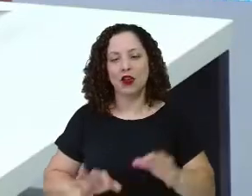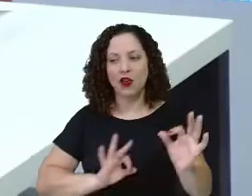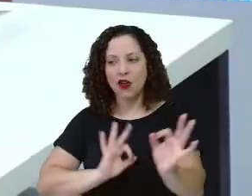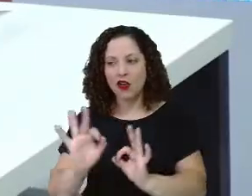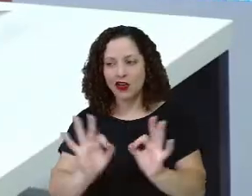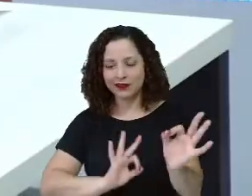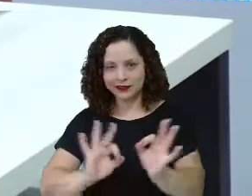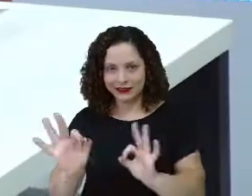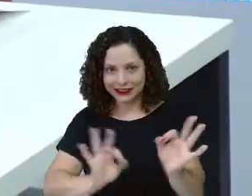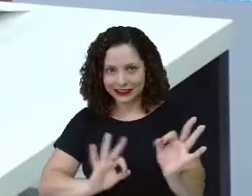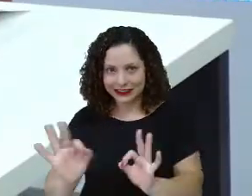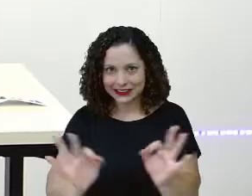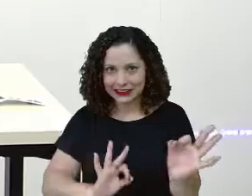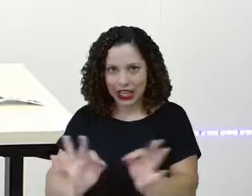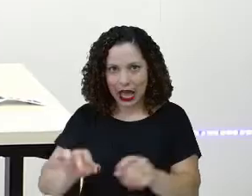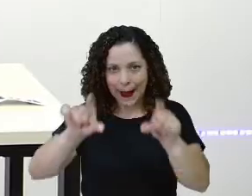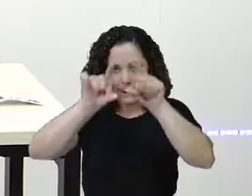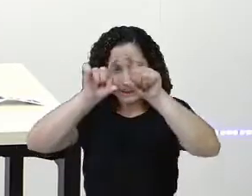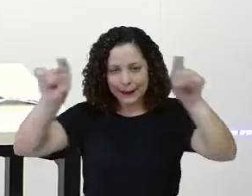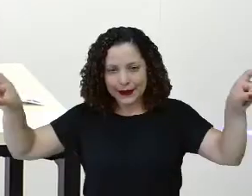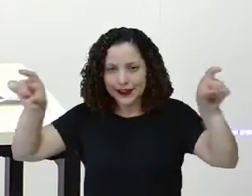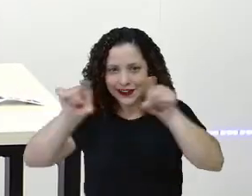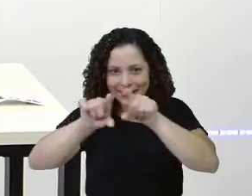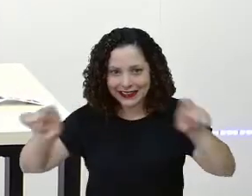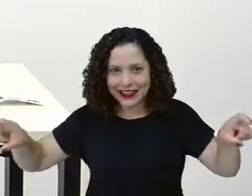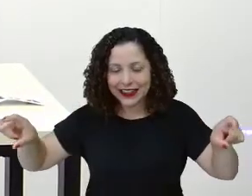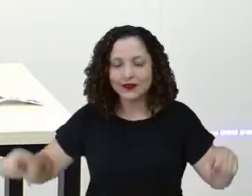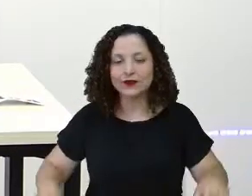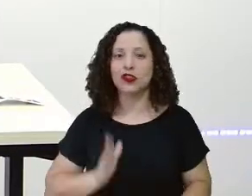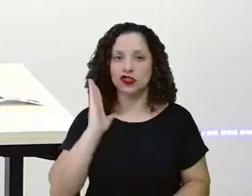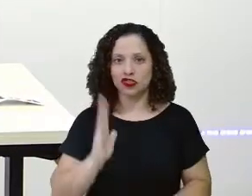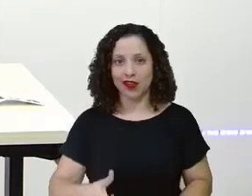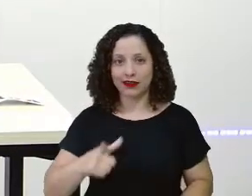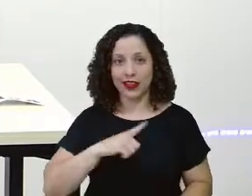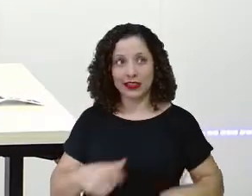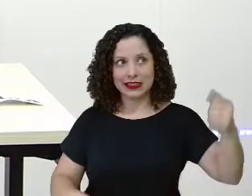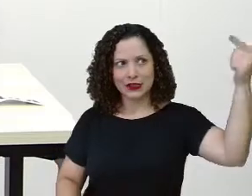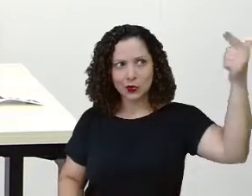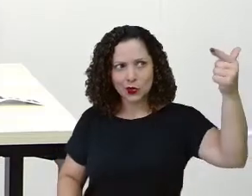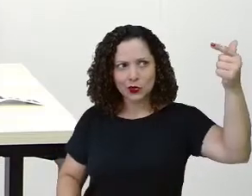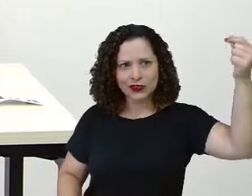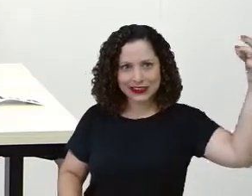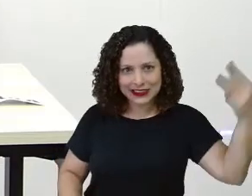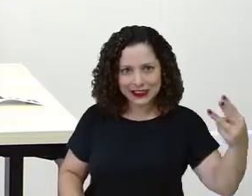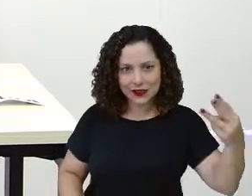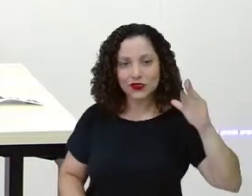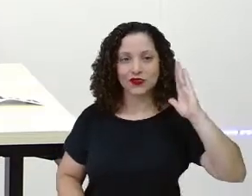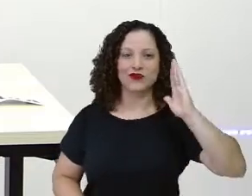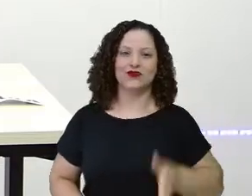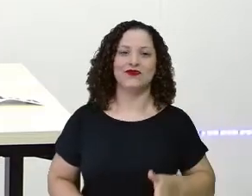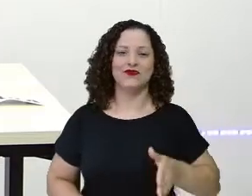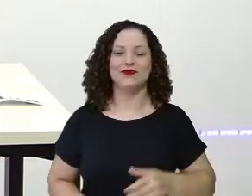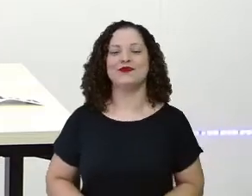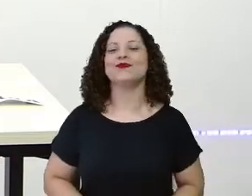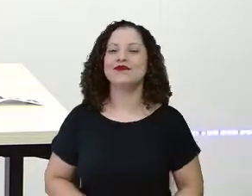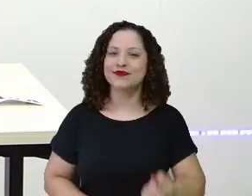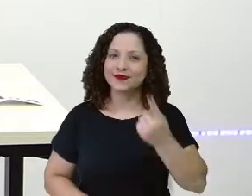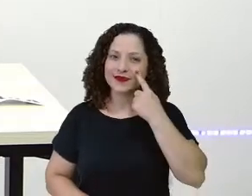Antes, né? Olha, a gente tá organizando aqui! Já tem o segundo e o terceiro! Vamos ver agora outro? Hum!